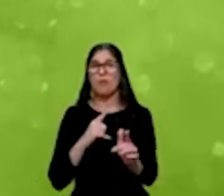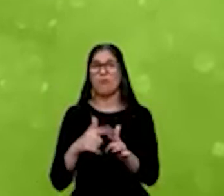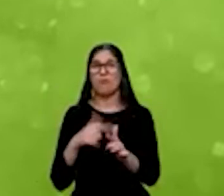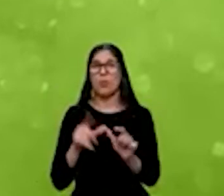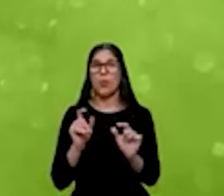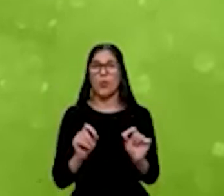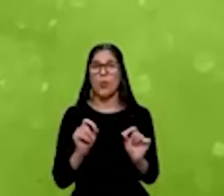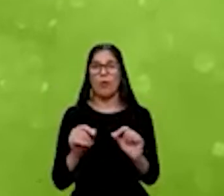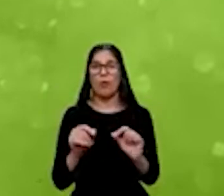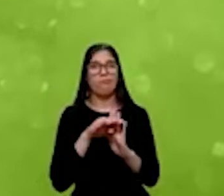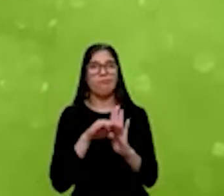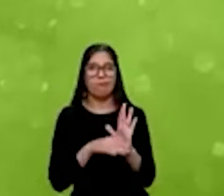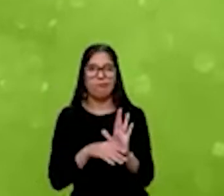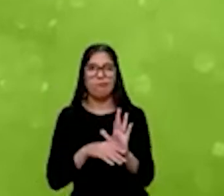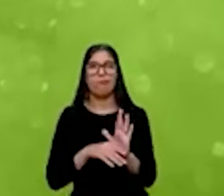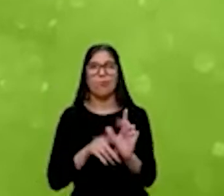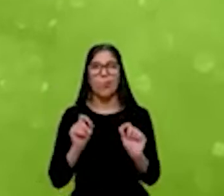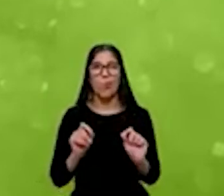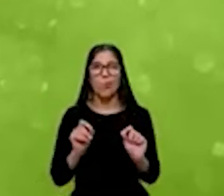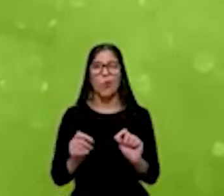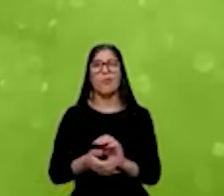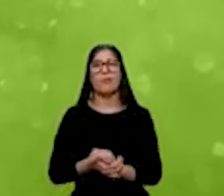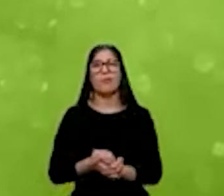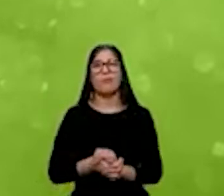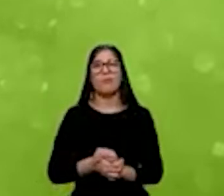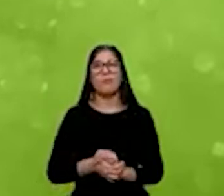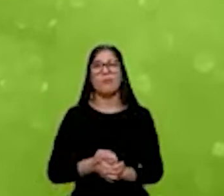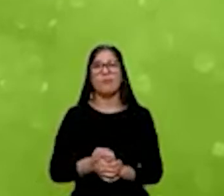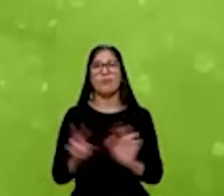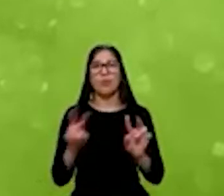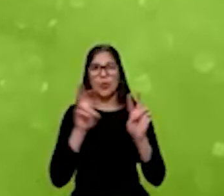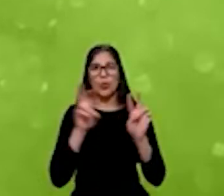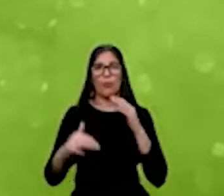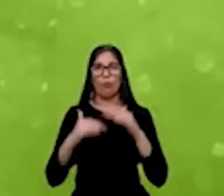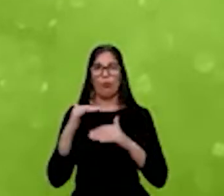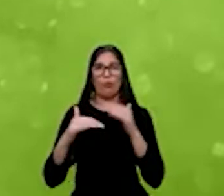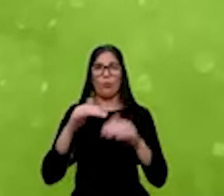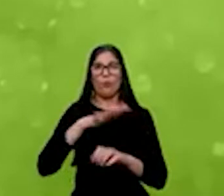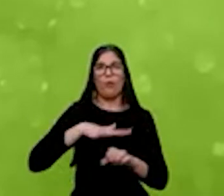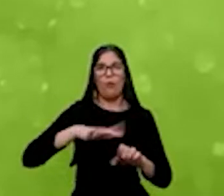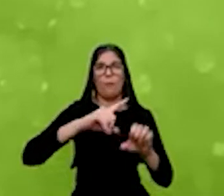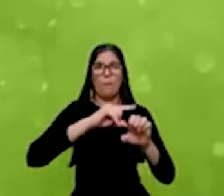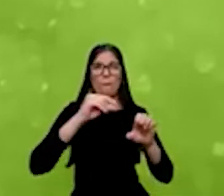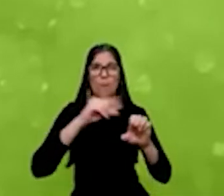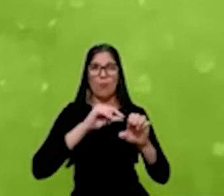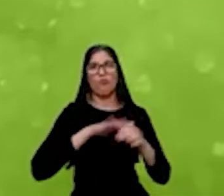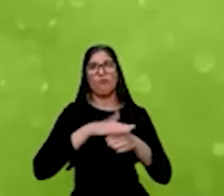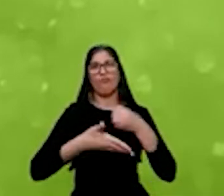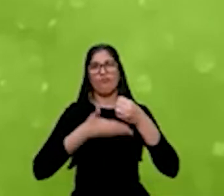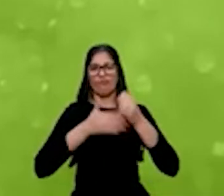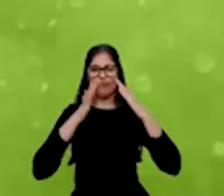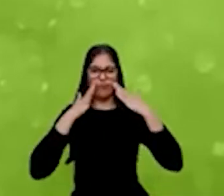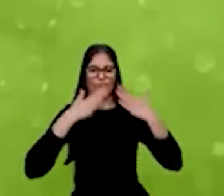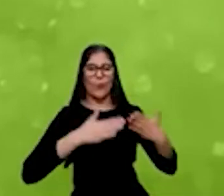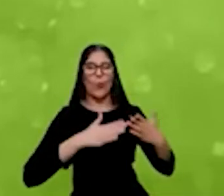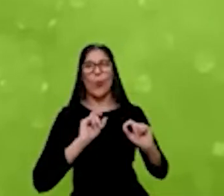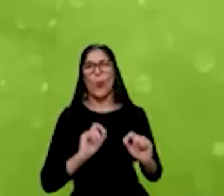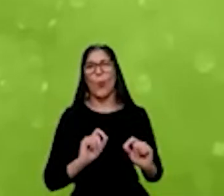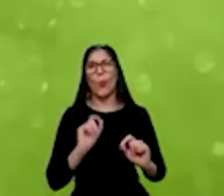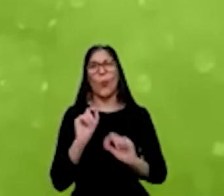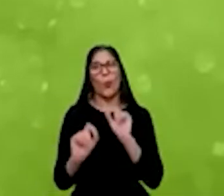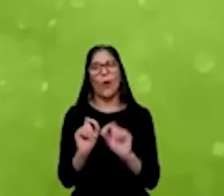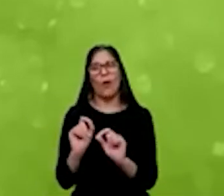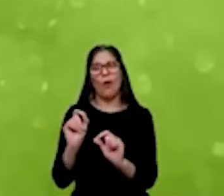vai na linha do desenvolvimento do empreendedorismo sustentável, que é o reaprendizado das